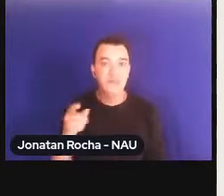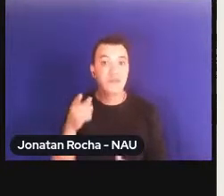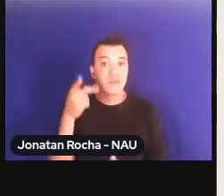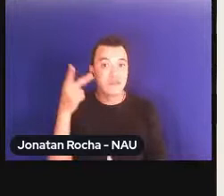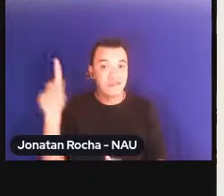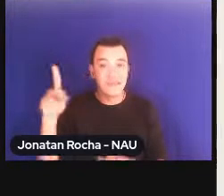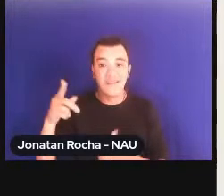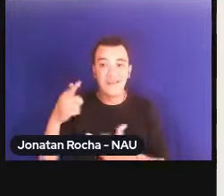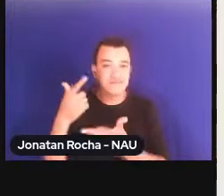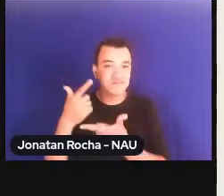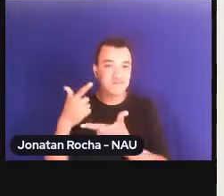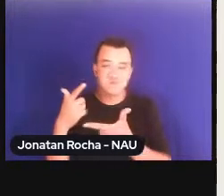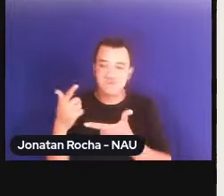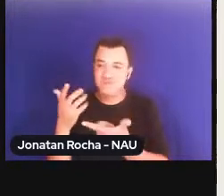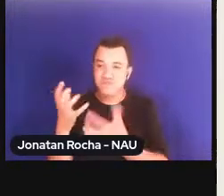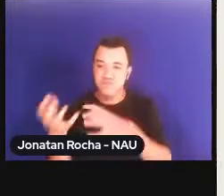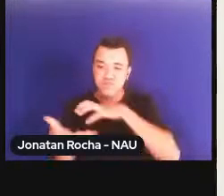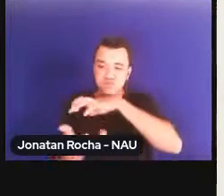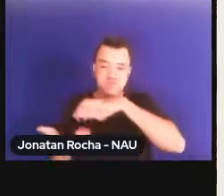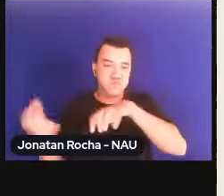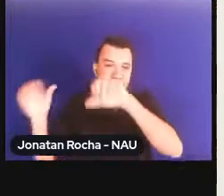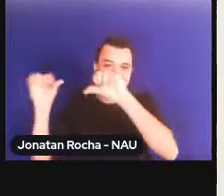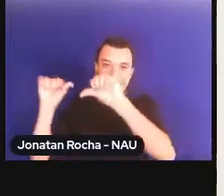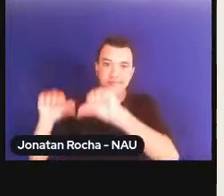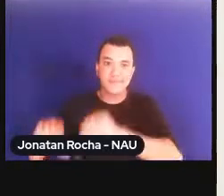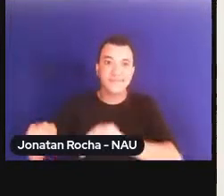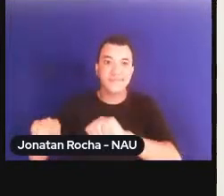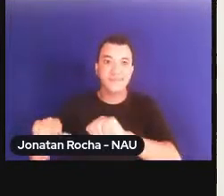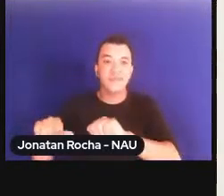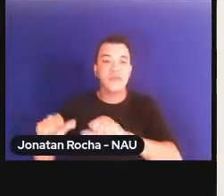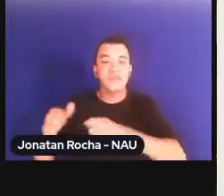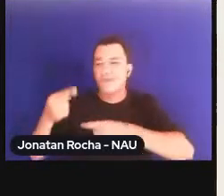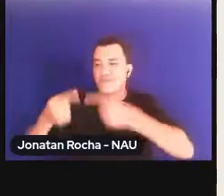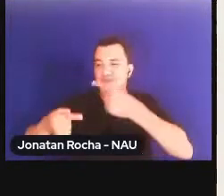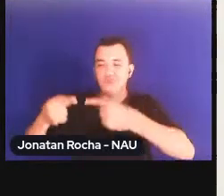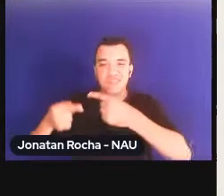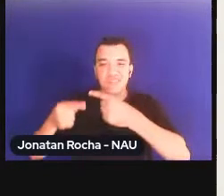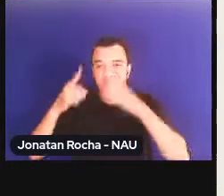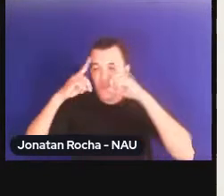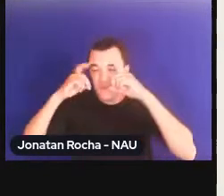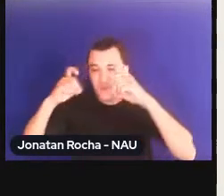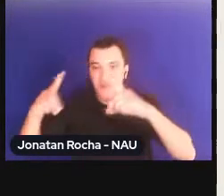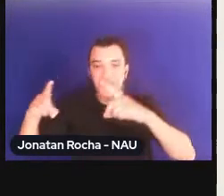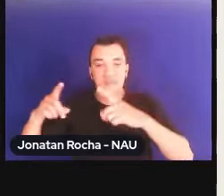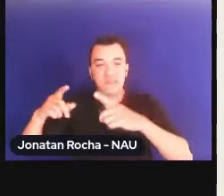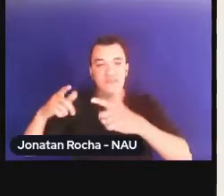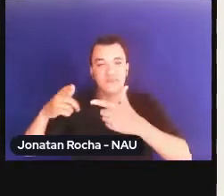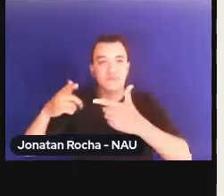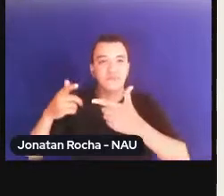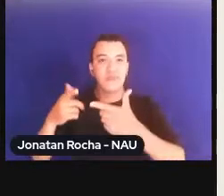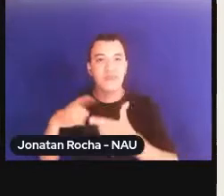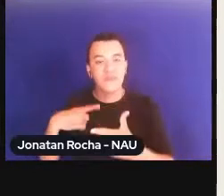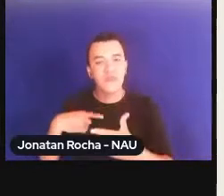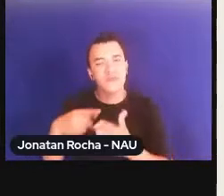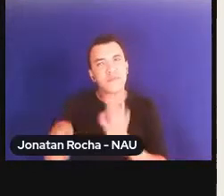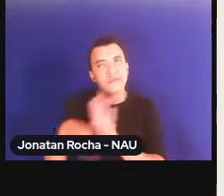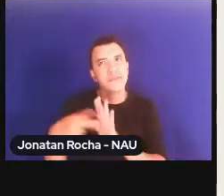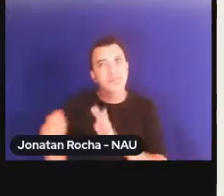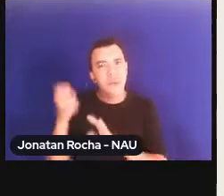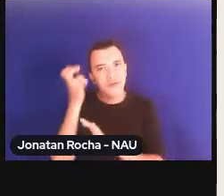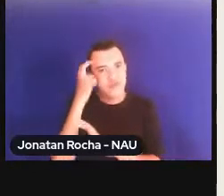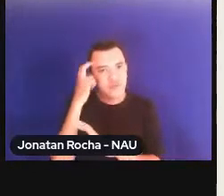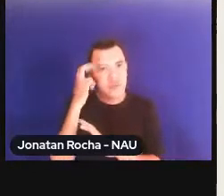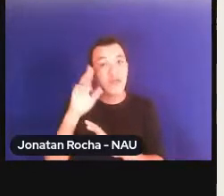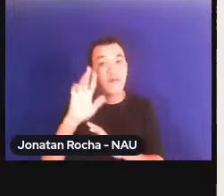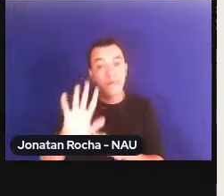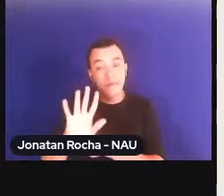político violento que muito diz em sua cultura, mas também muito diz de uma pauta humanitária